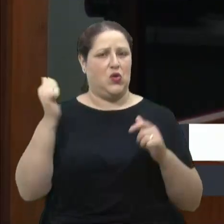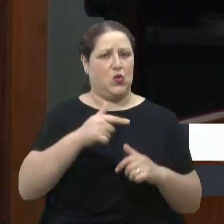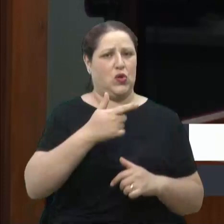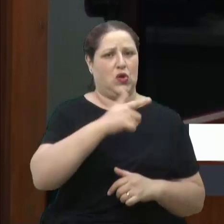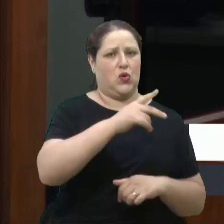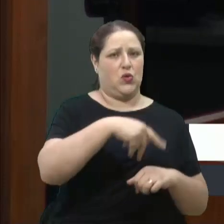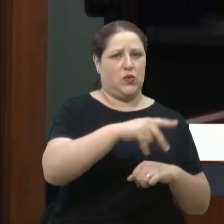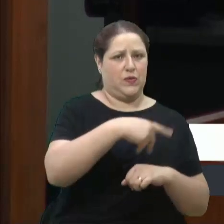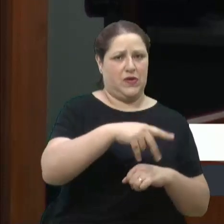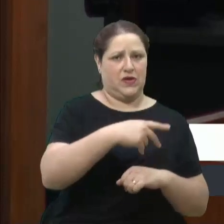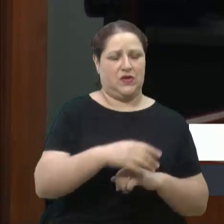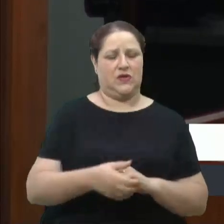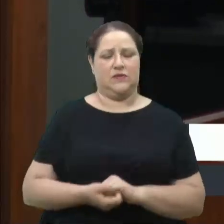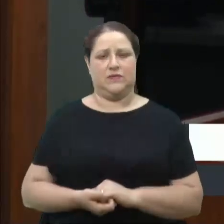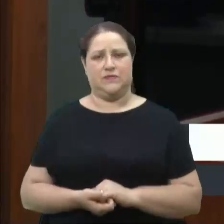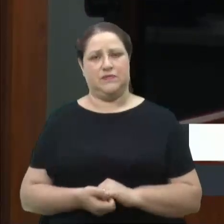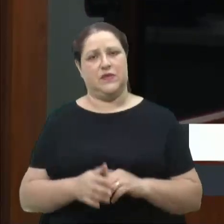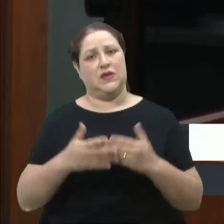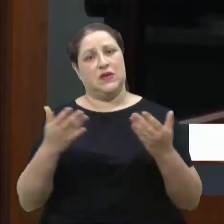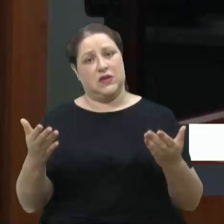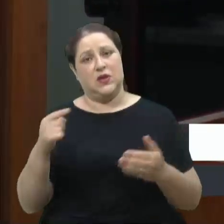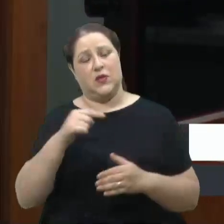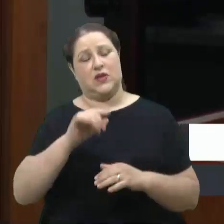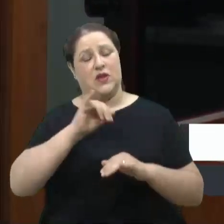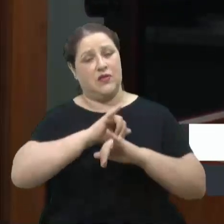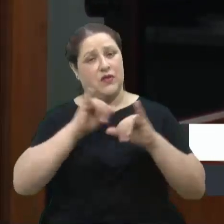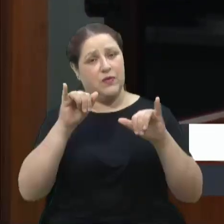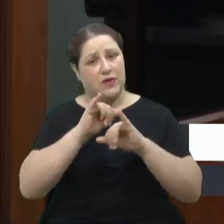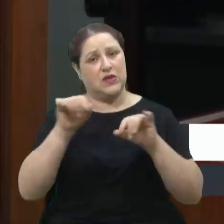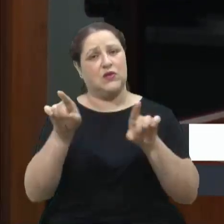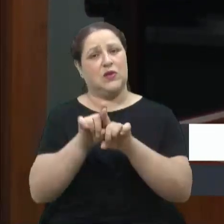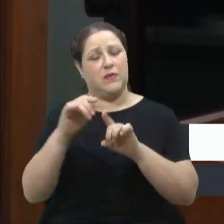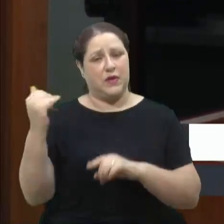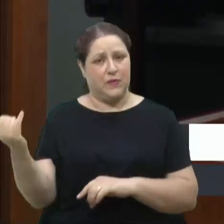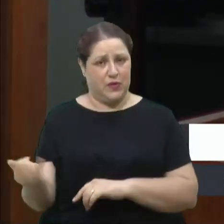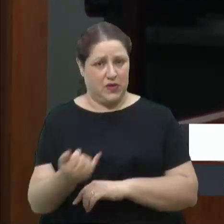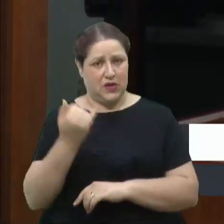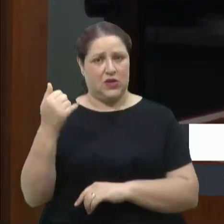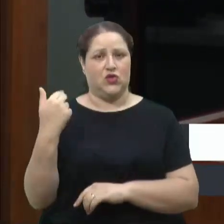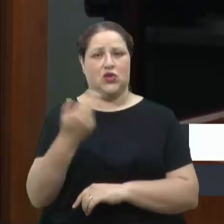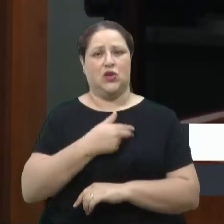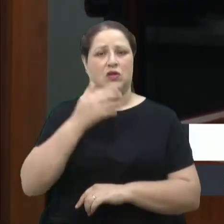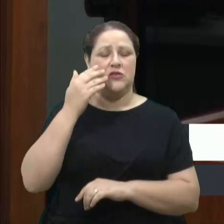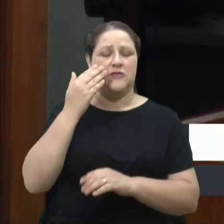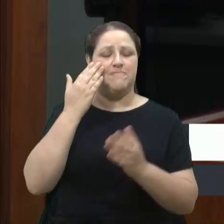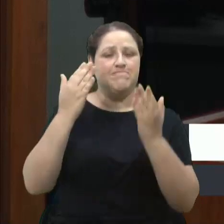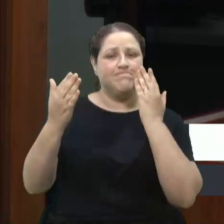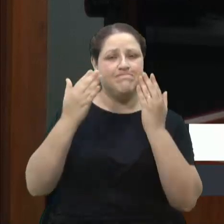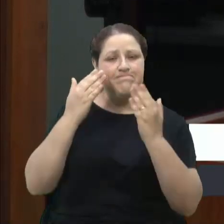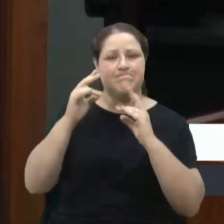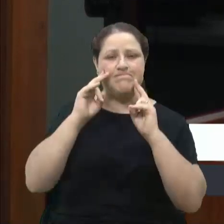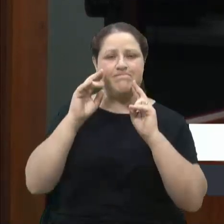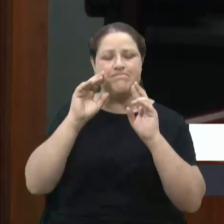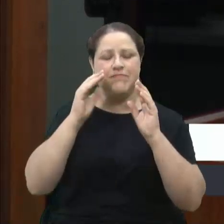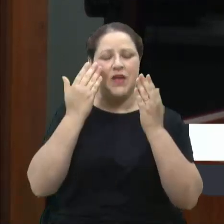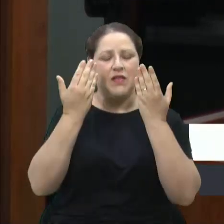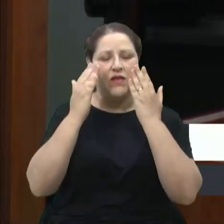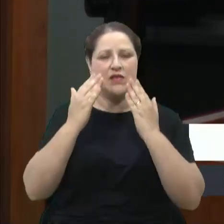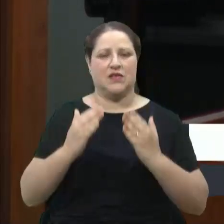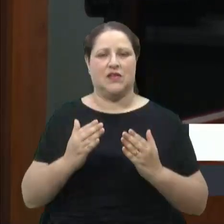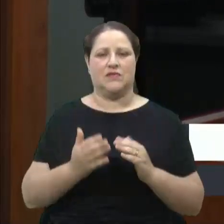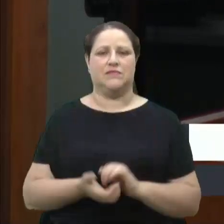outros países. Então, esse dado também é um dado importante de nós analisarmos. A gente vê